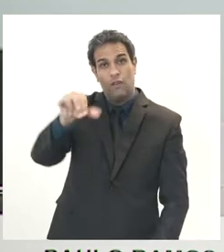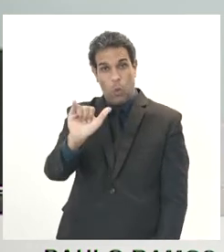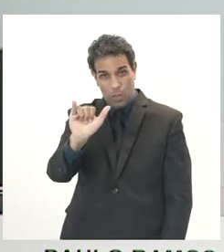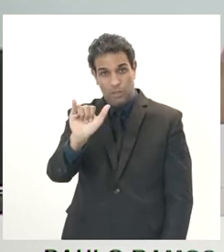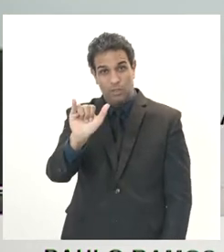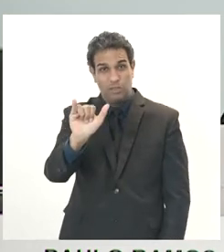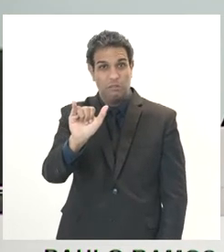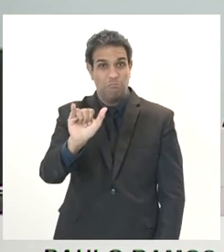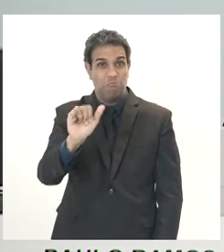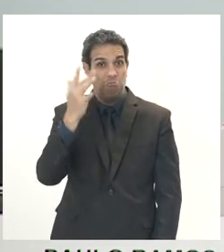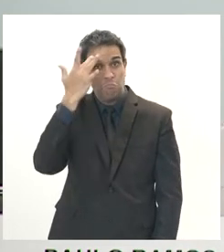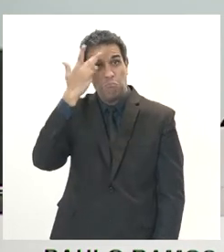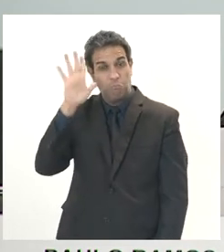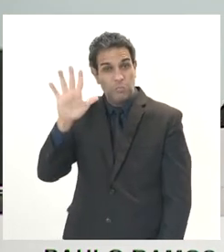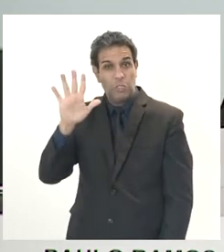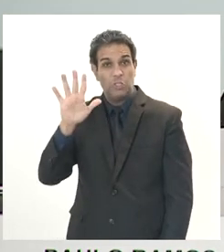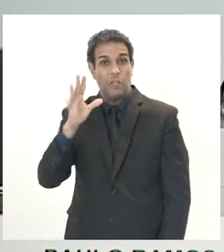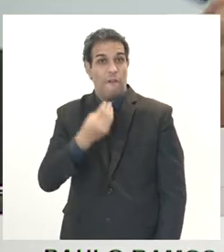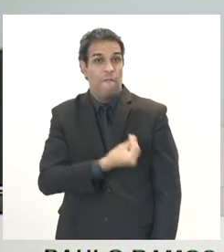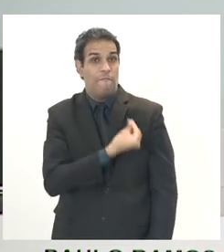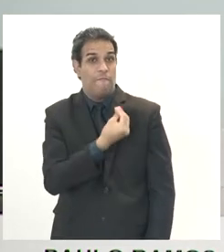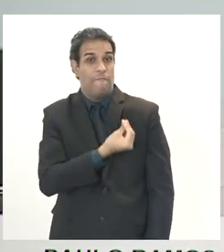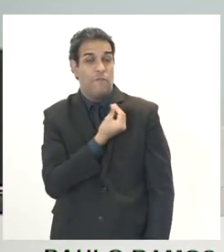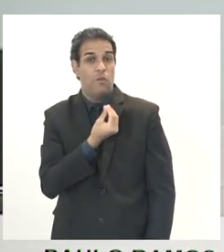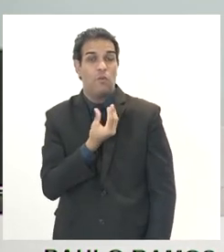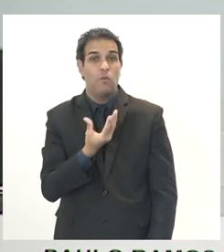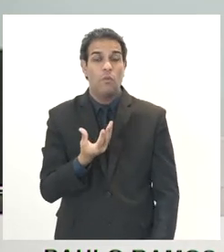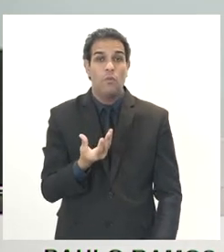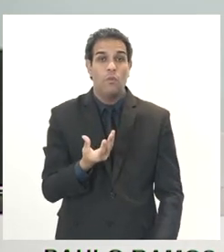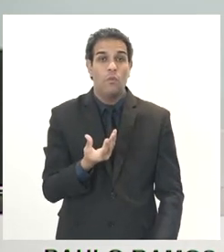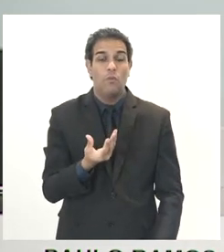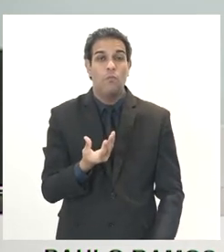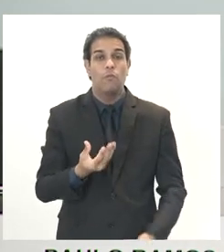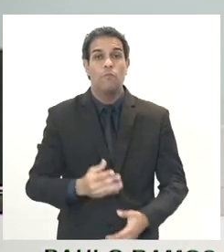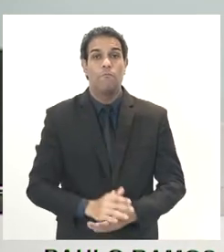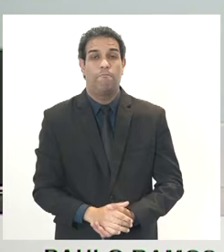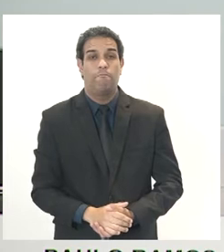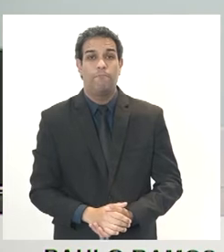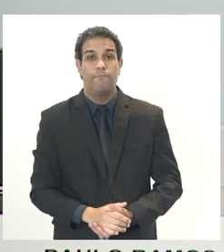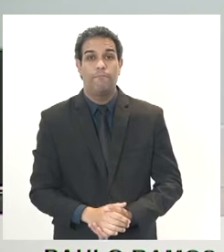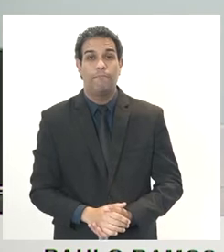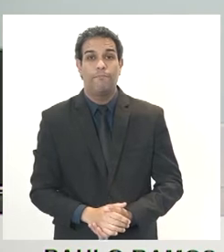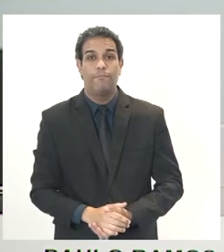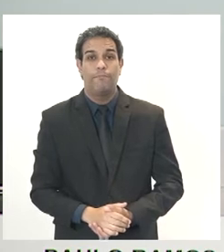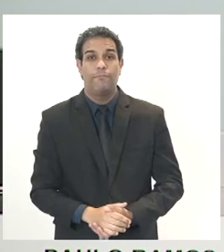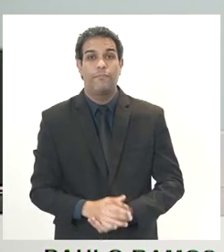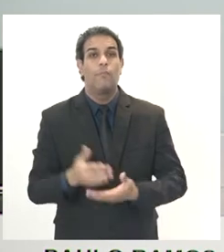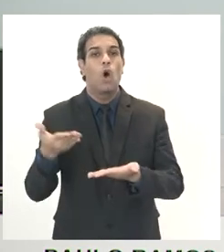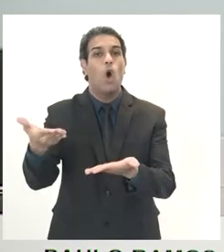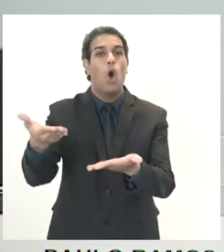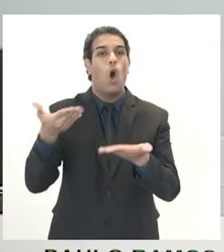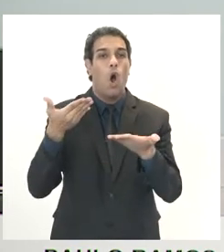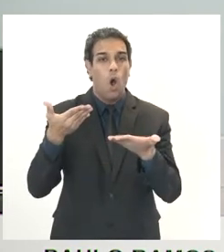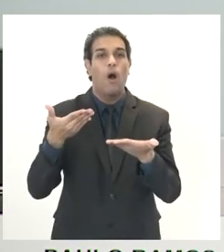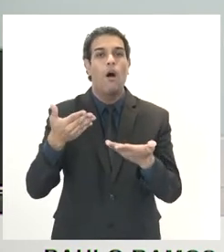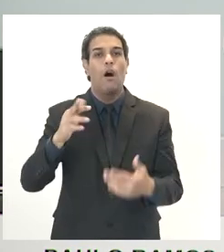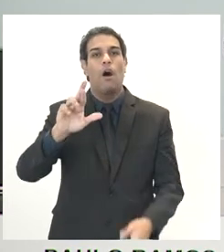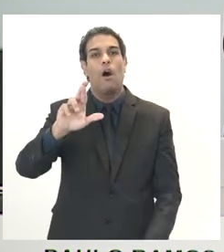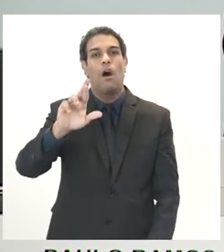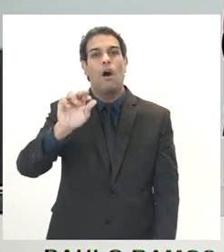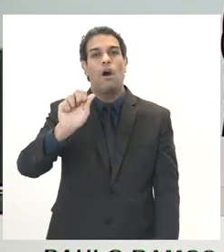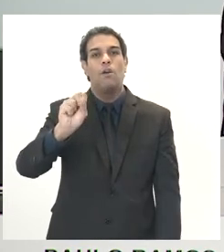Não sei se ele já está atento. E participando. Então, o Rangel. Estou vendo o Rangel.